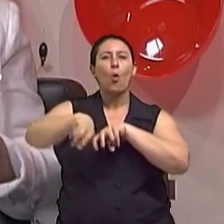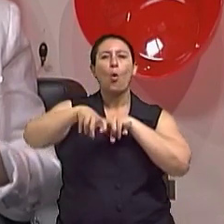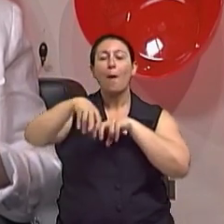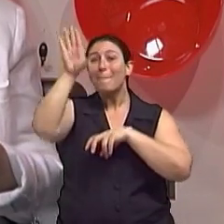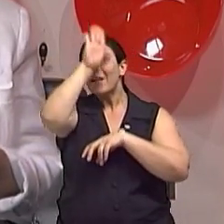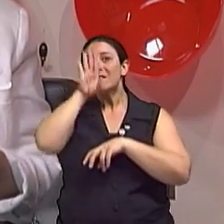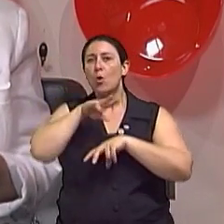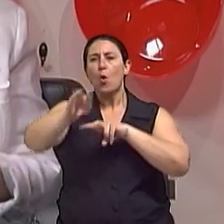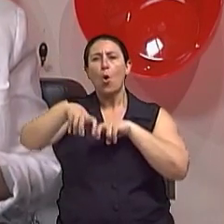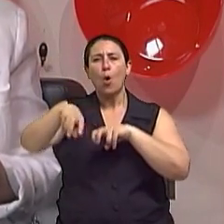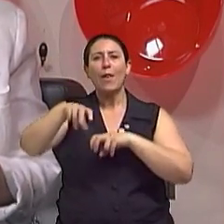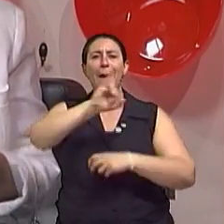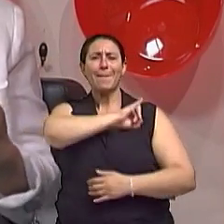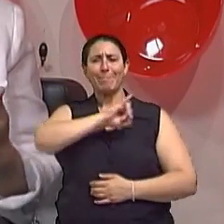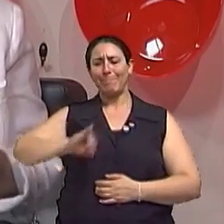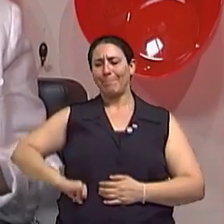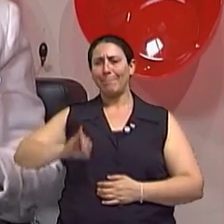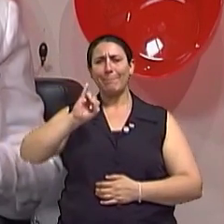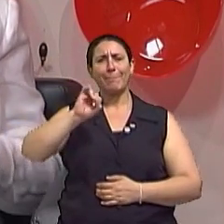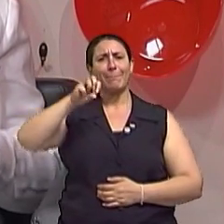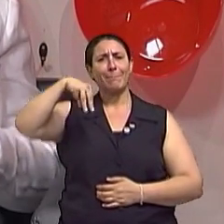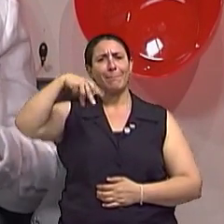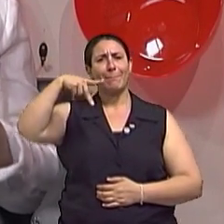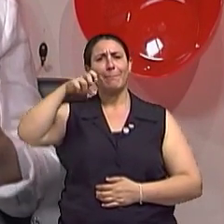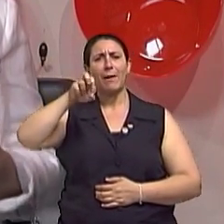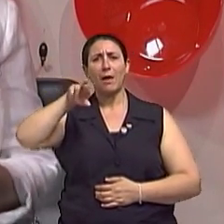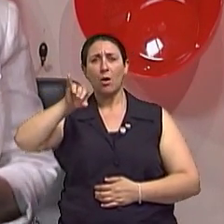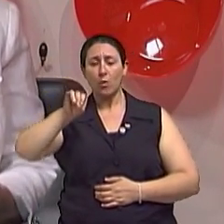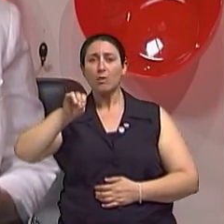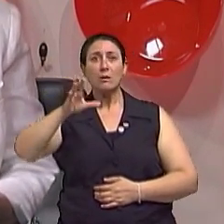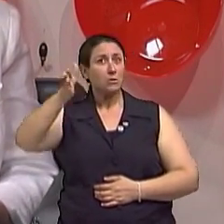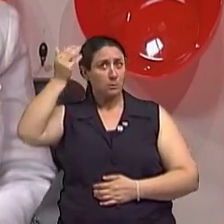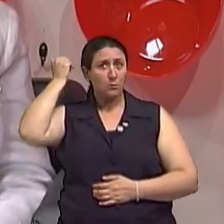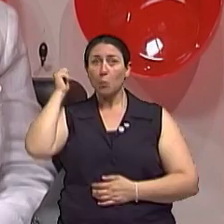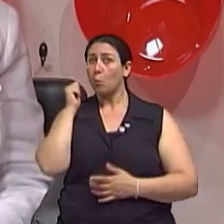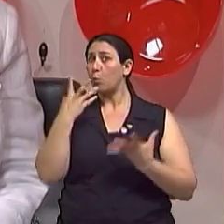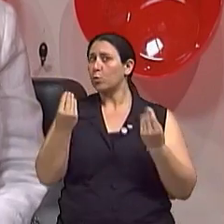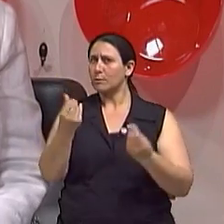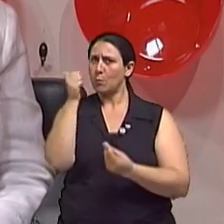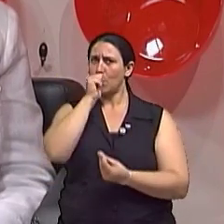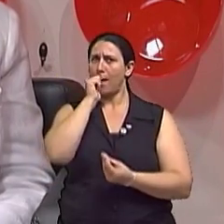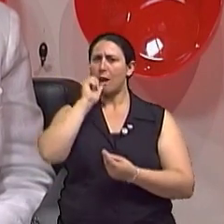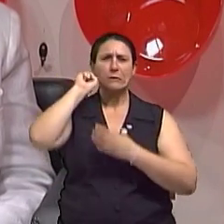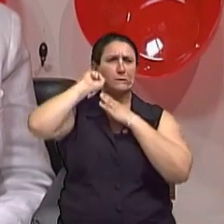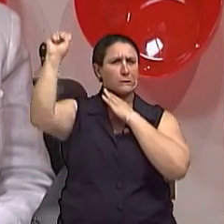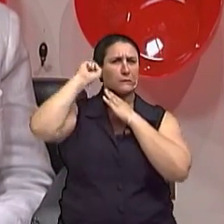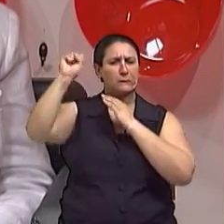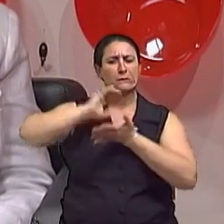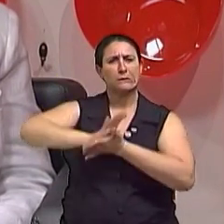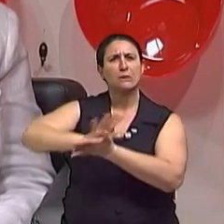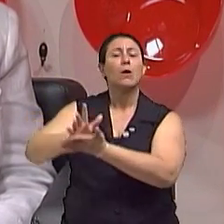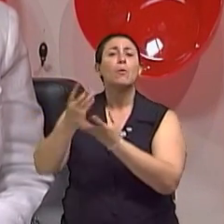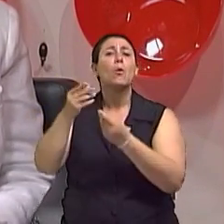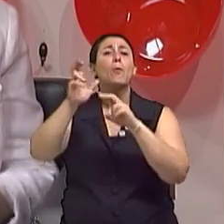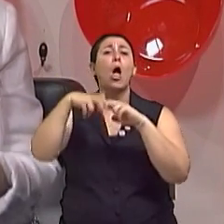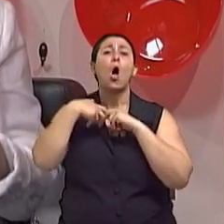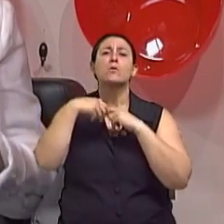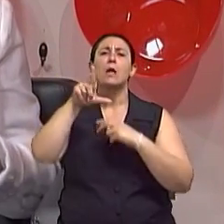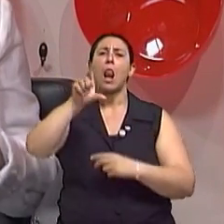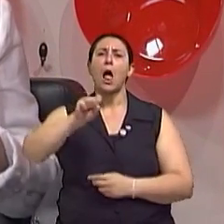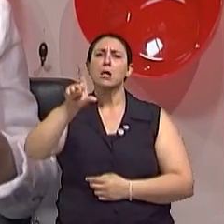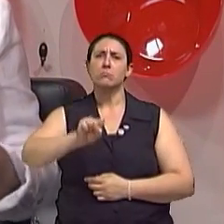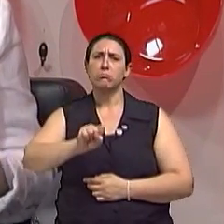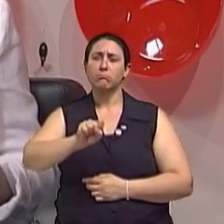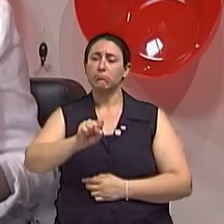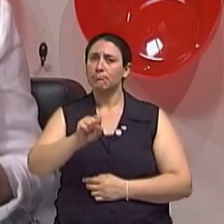e Império, a Inquisição pegou muitas mulheres por lesbianismo naquela época. 1.600, 1.700. Então,